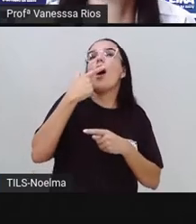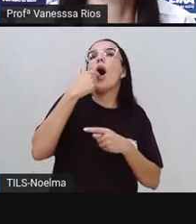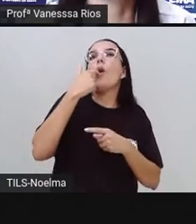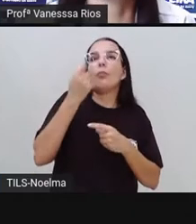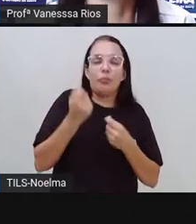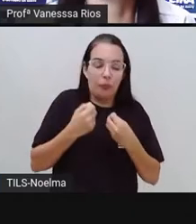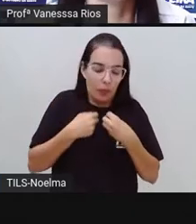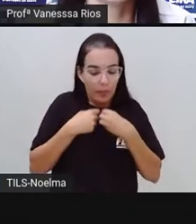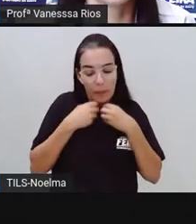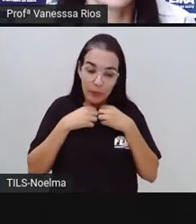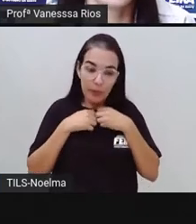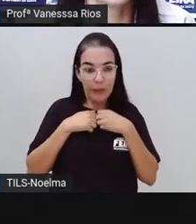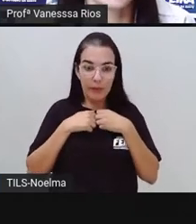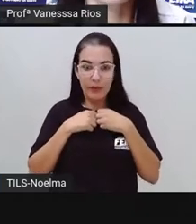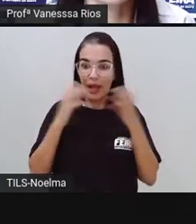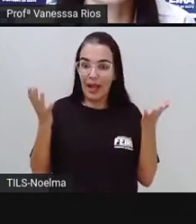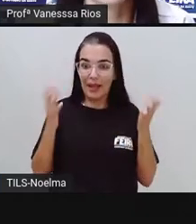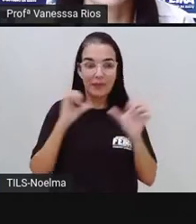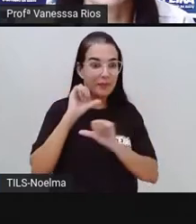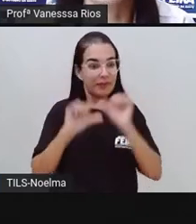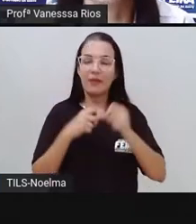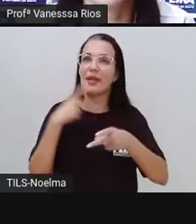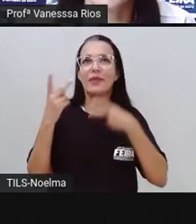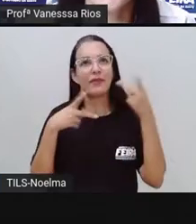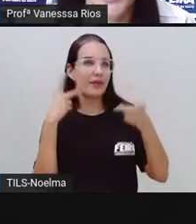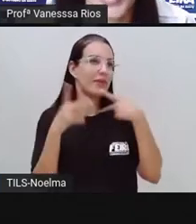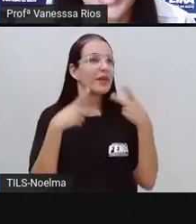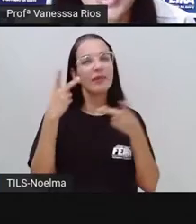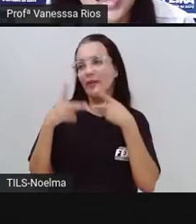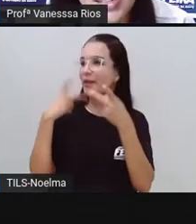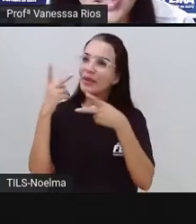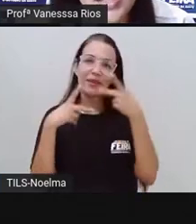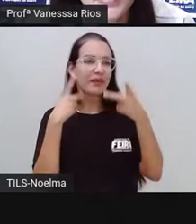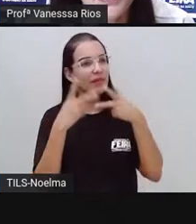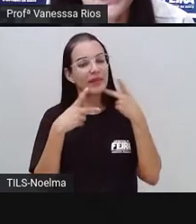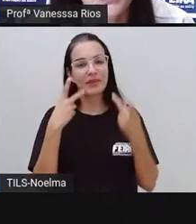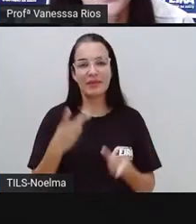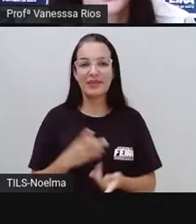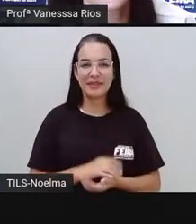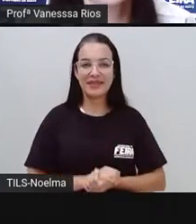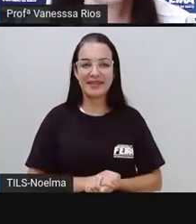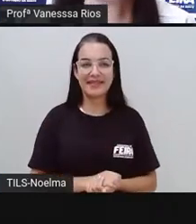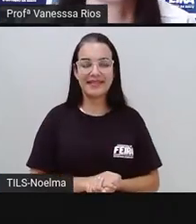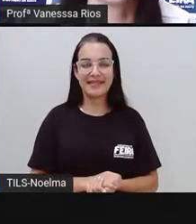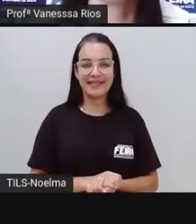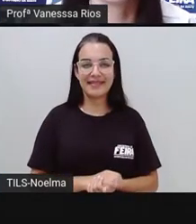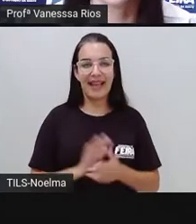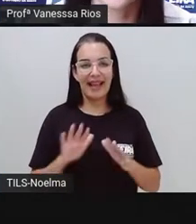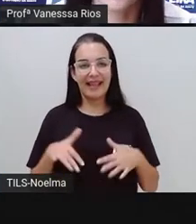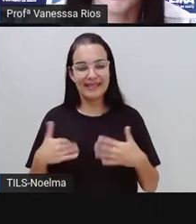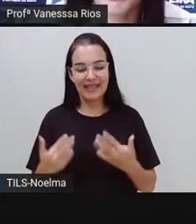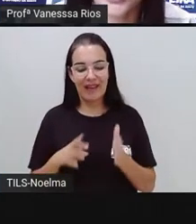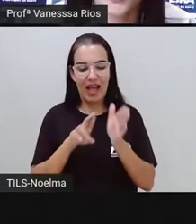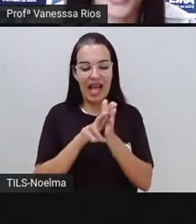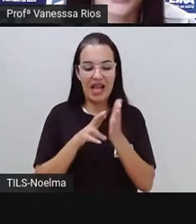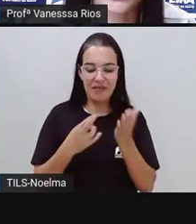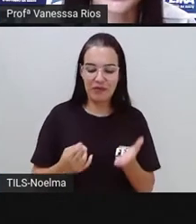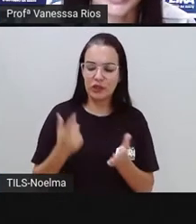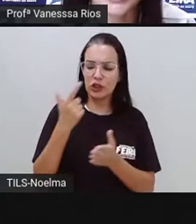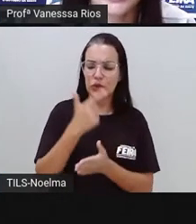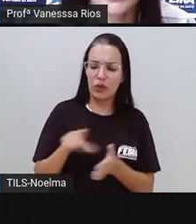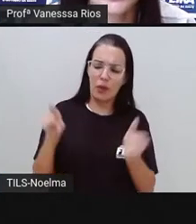pronto, virei a maior das faladeiras. E aí a revista novamente